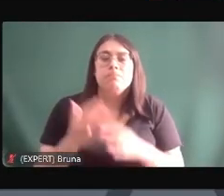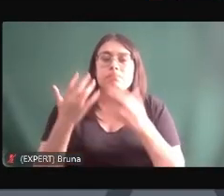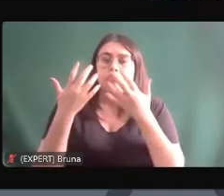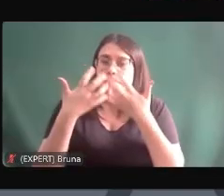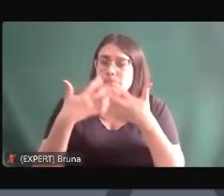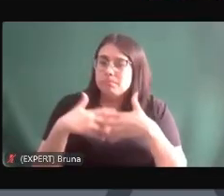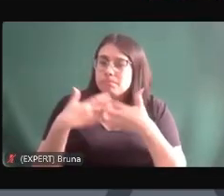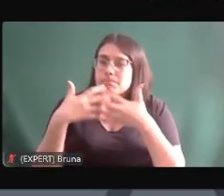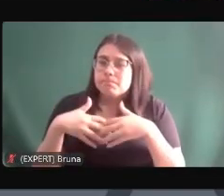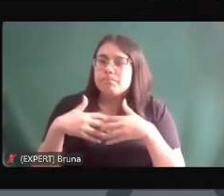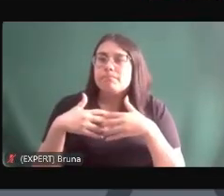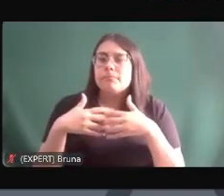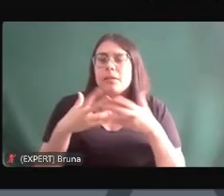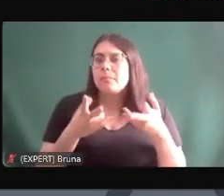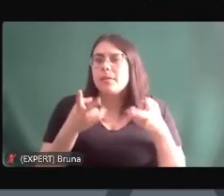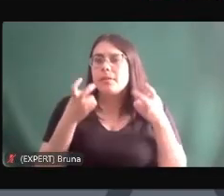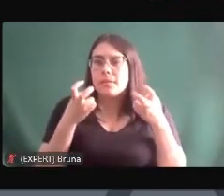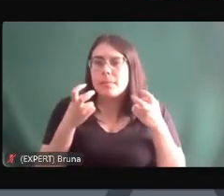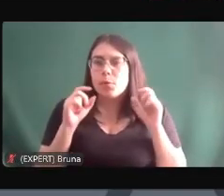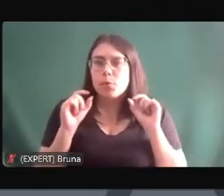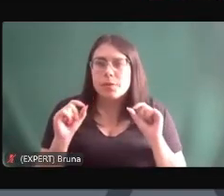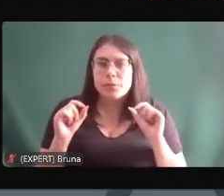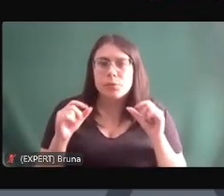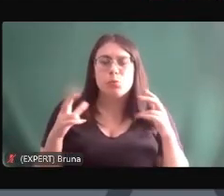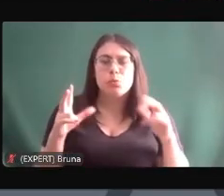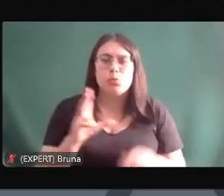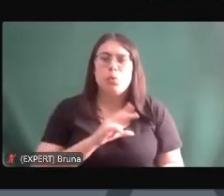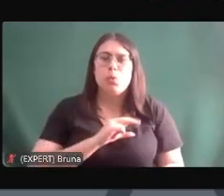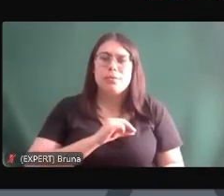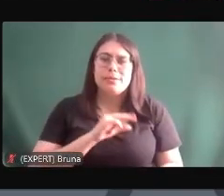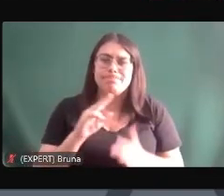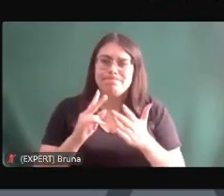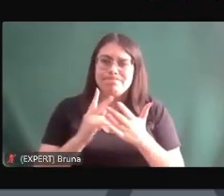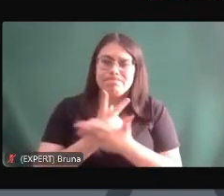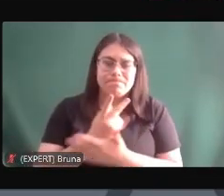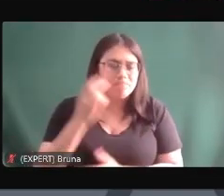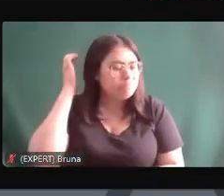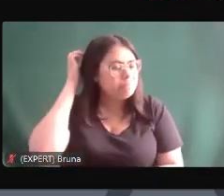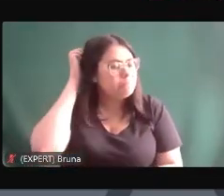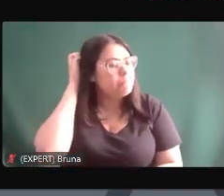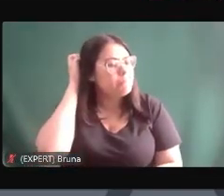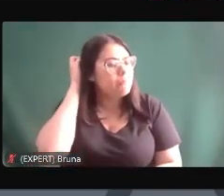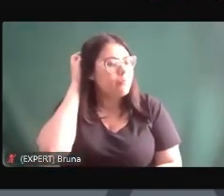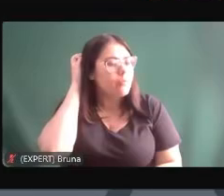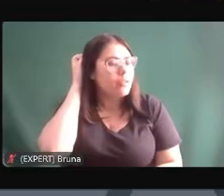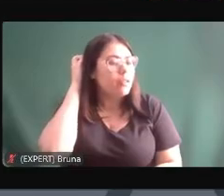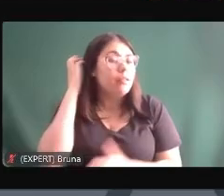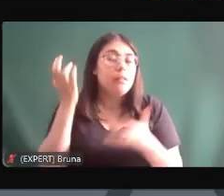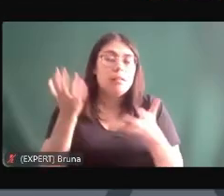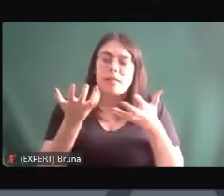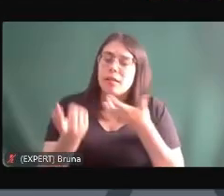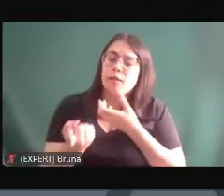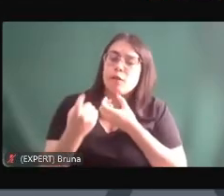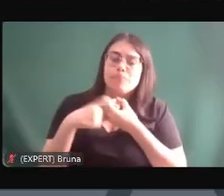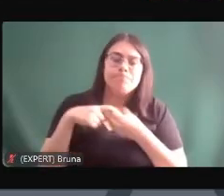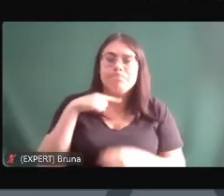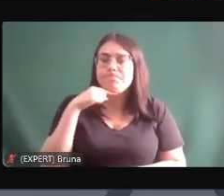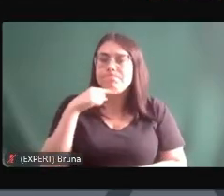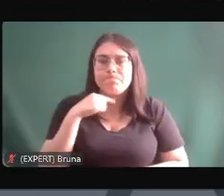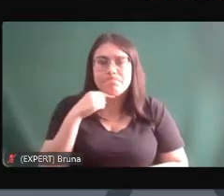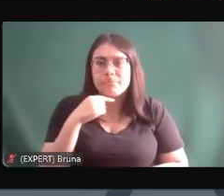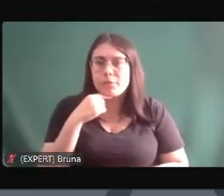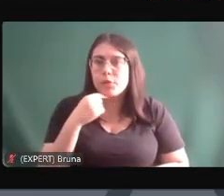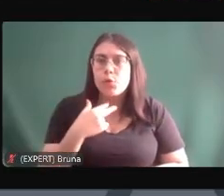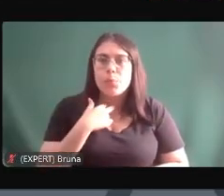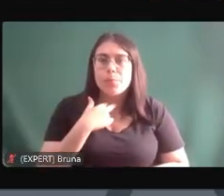começa a perceber caramba eu fiz uma escolha equivocada e querem voltar atrás e não podem porque não pode sair